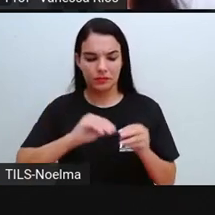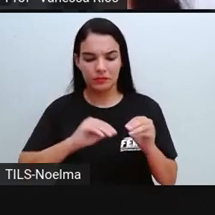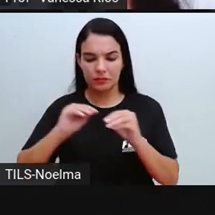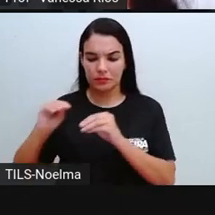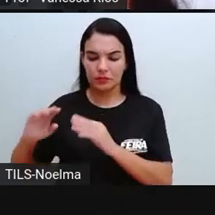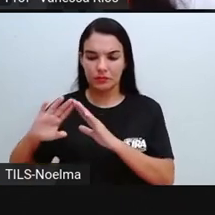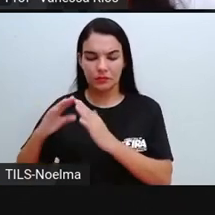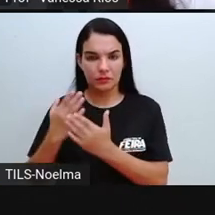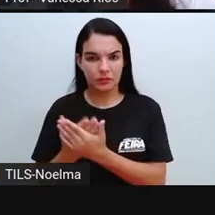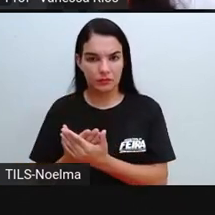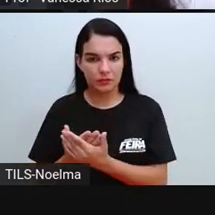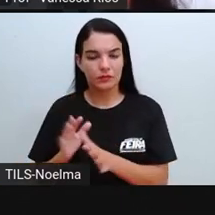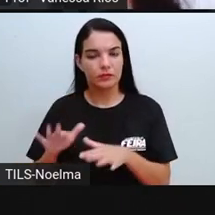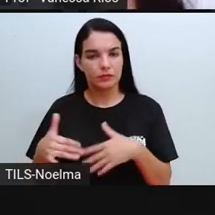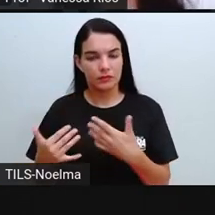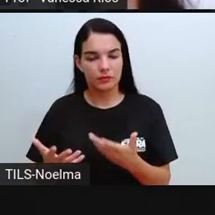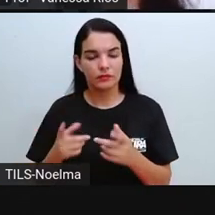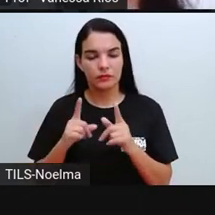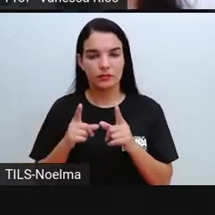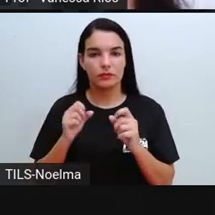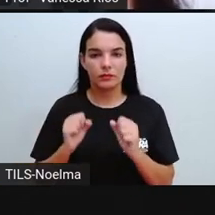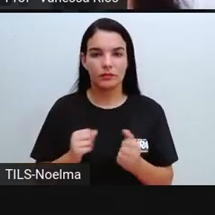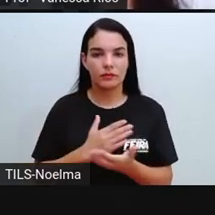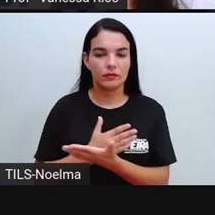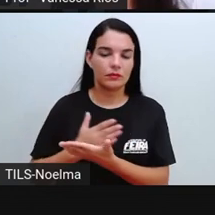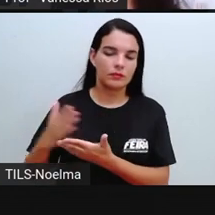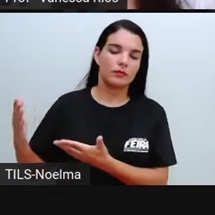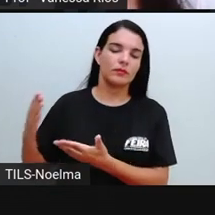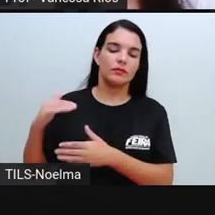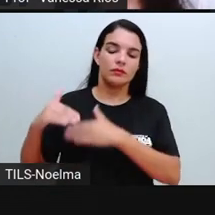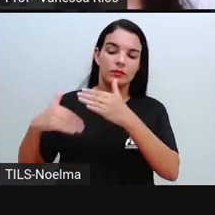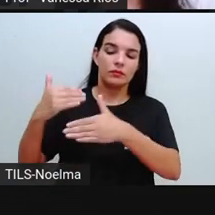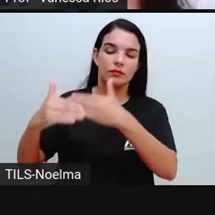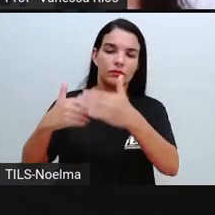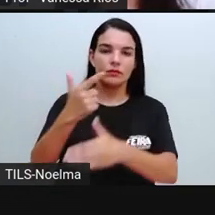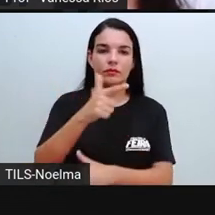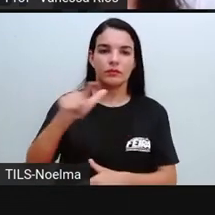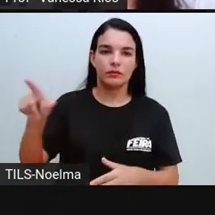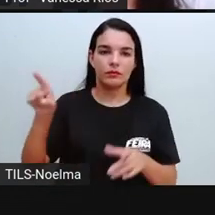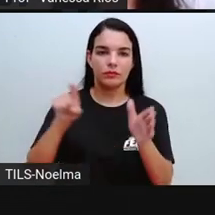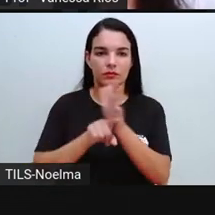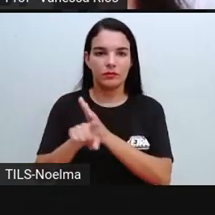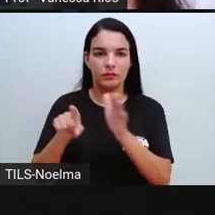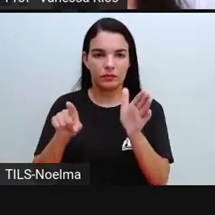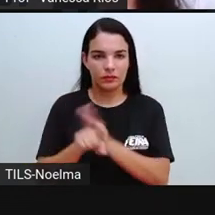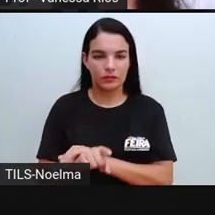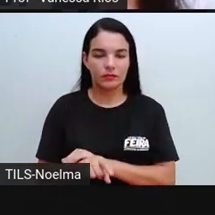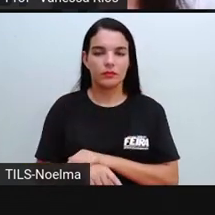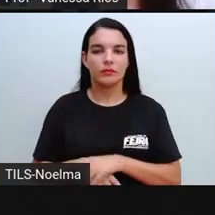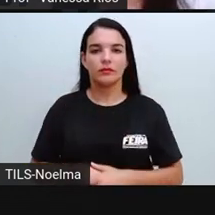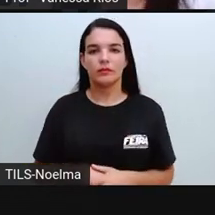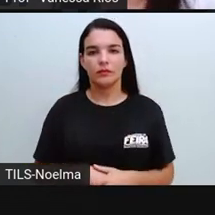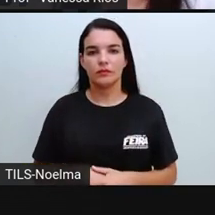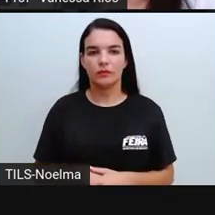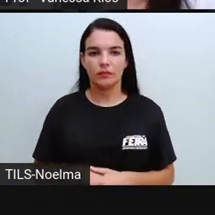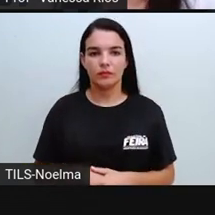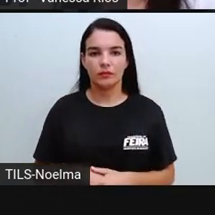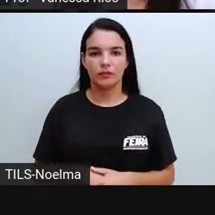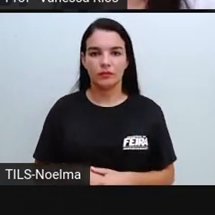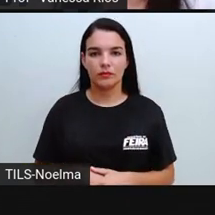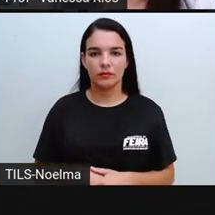Por estas informações e a partir daqui você pode elaborar as suas perguntas e formar a sua